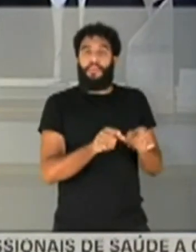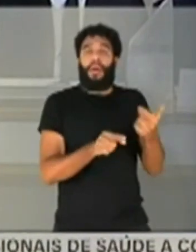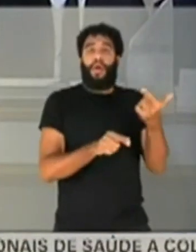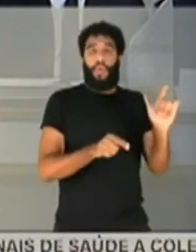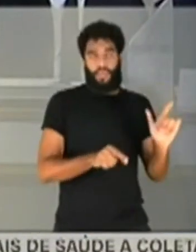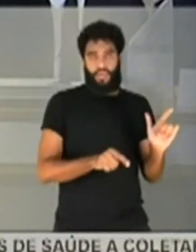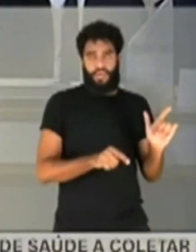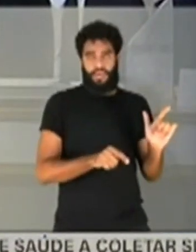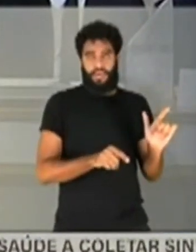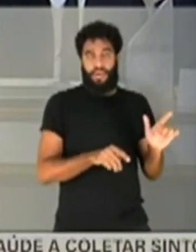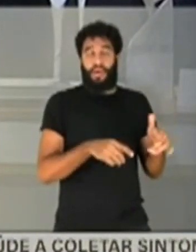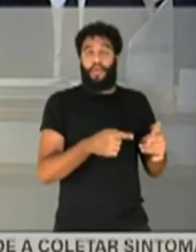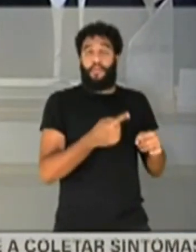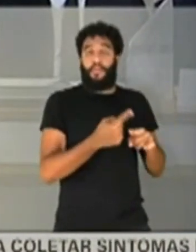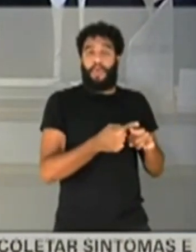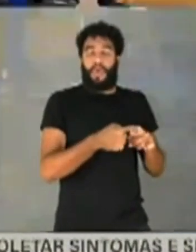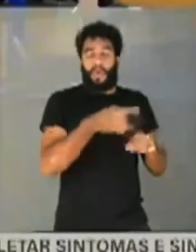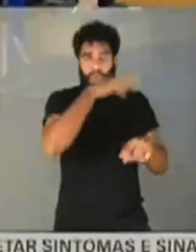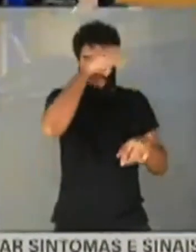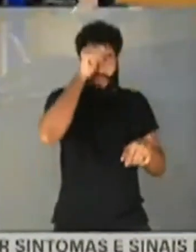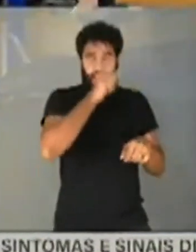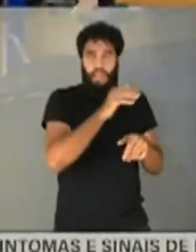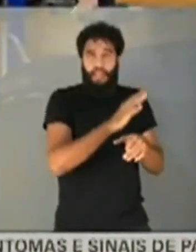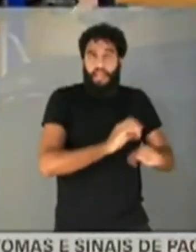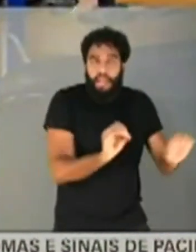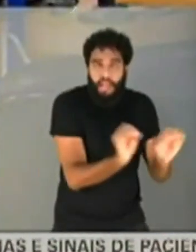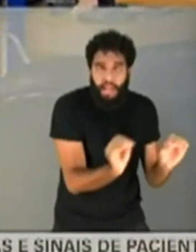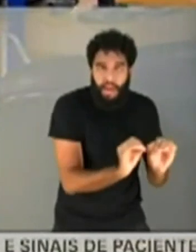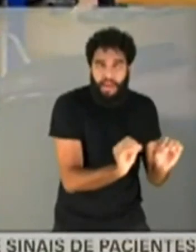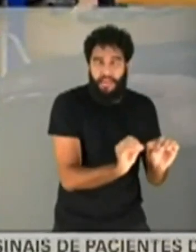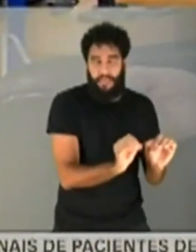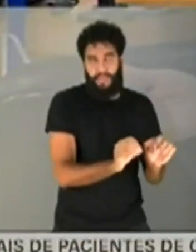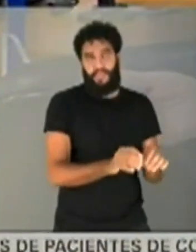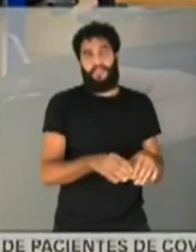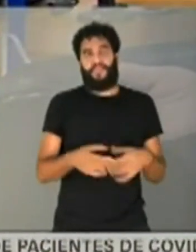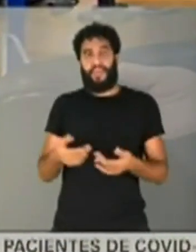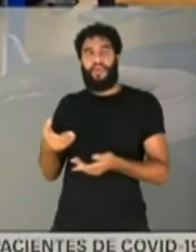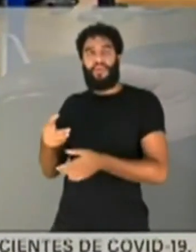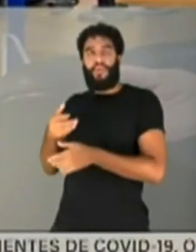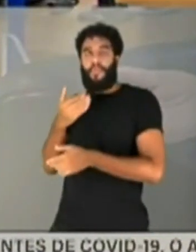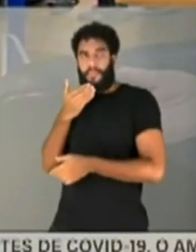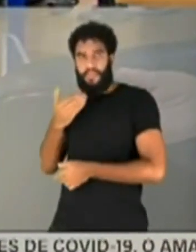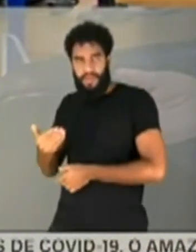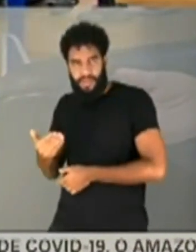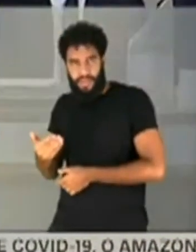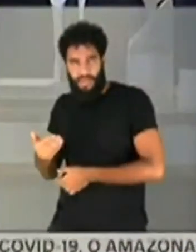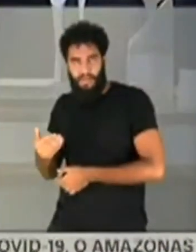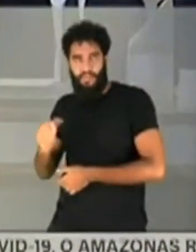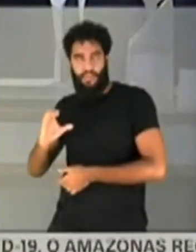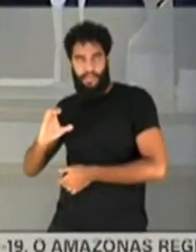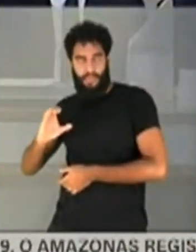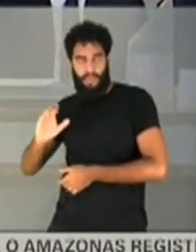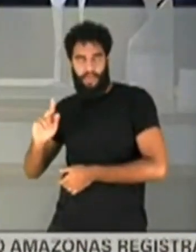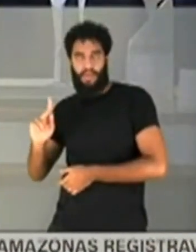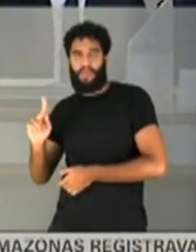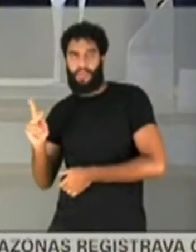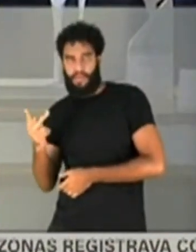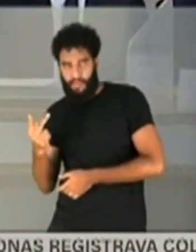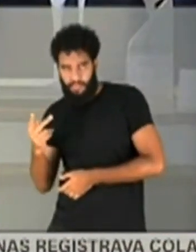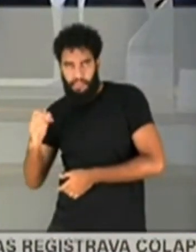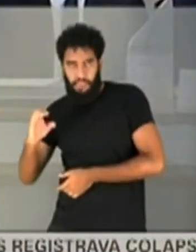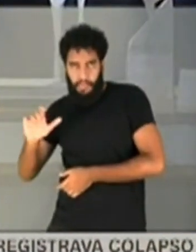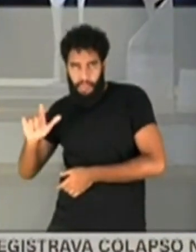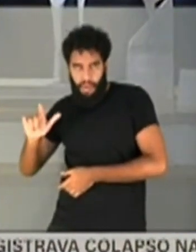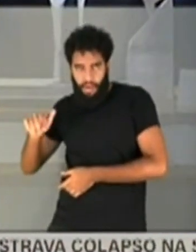e nós estávamos com nossos estoques zerados. Ou seja, nesse momento a sua prioridade foi pedir cloroquina, é isso? Não, hidroxicloroquina